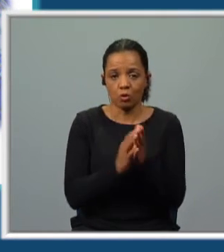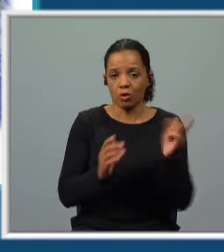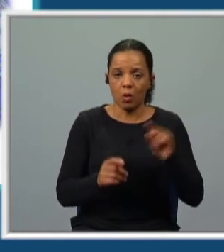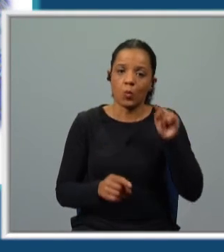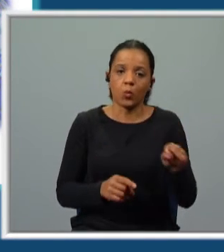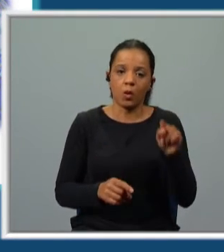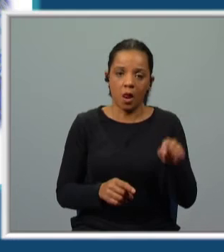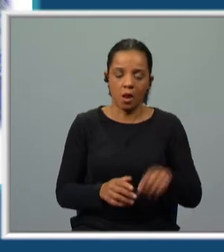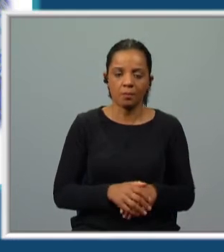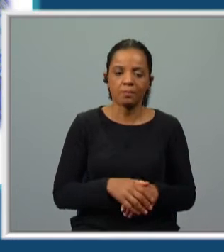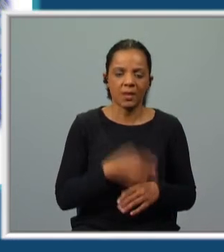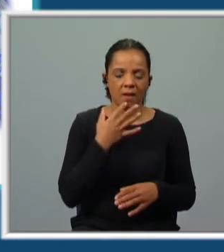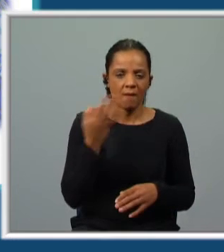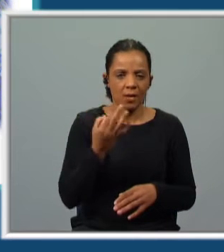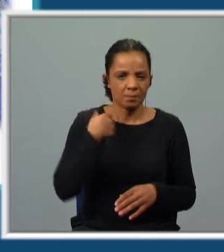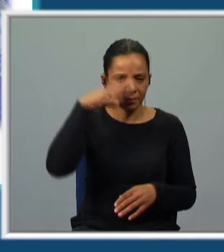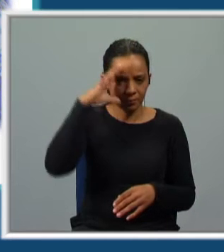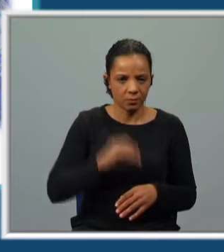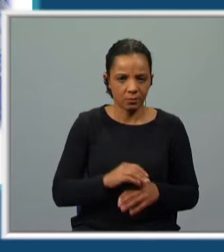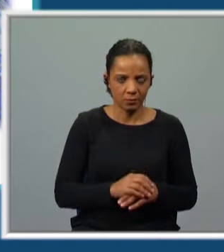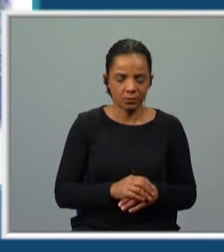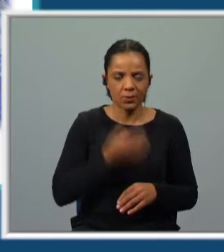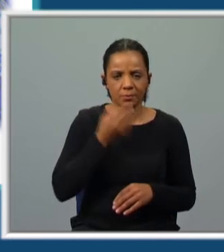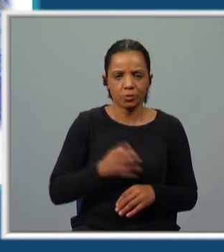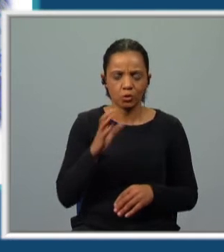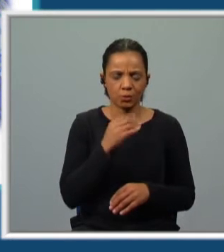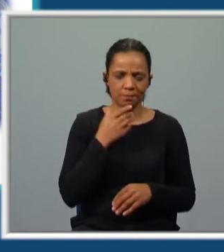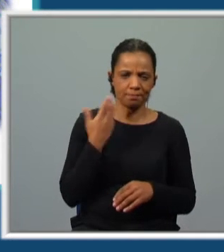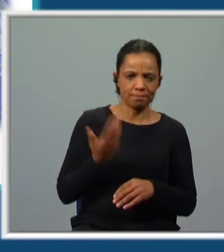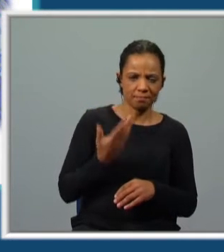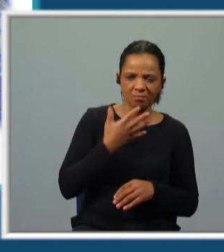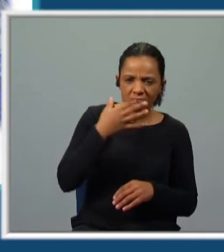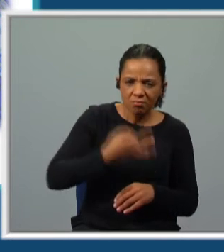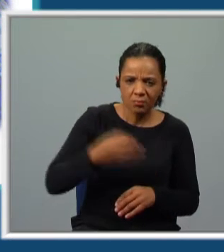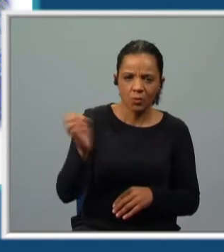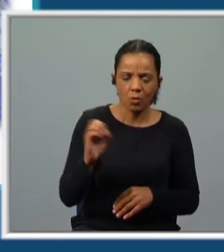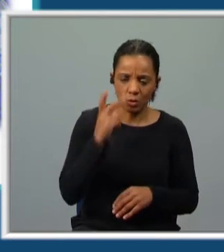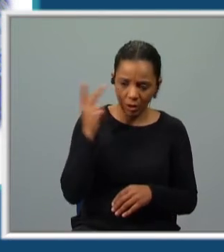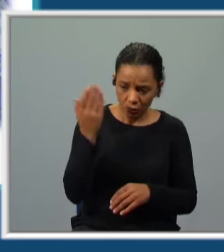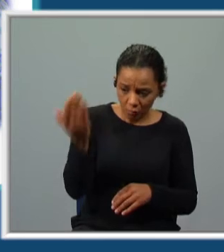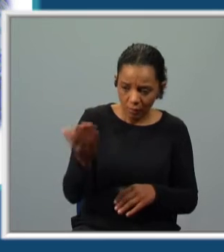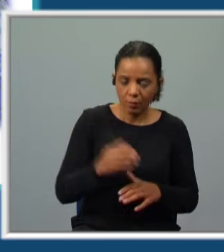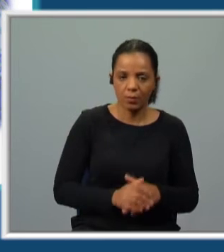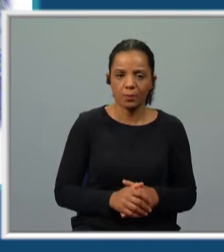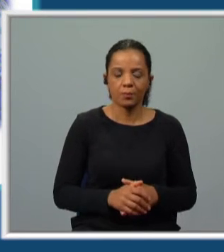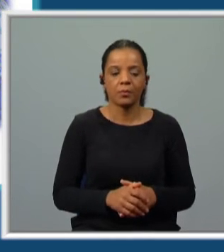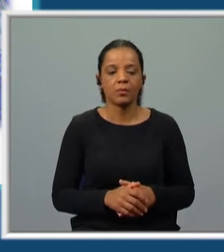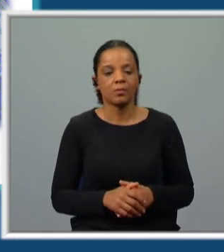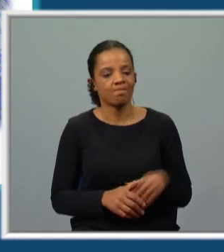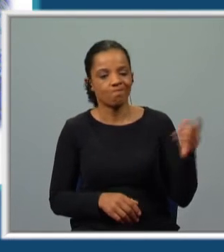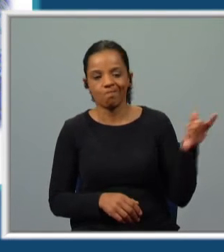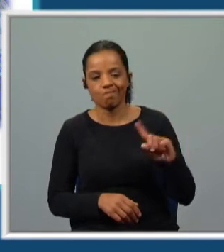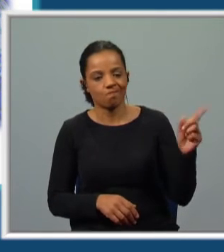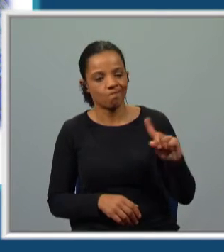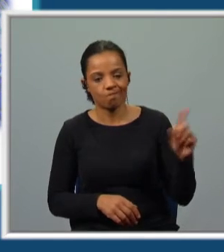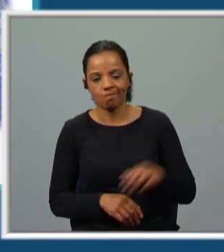Manuel. Disse, não estou eu certo, Sr. Mestre João incrédulo. Não estás certo de estares vivo? Manuel. Não.